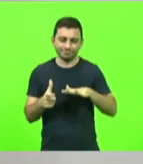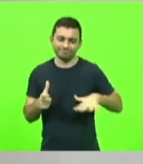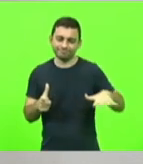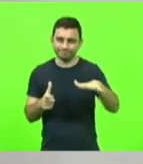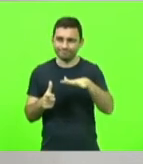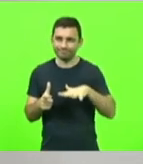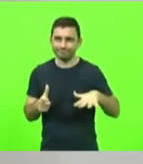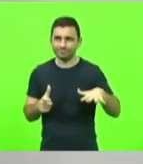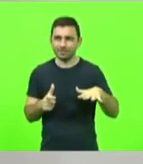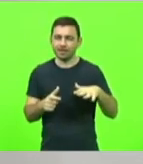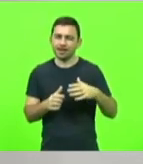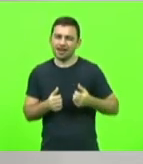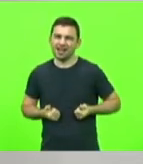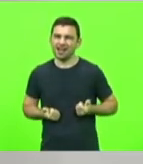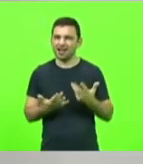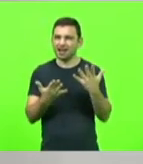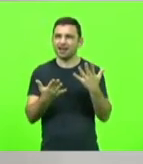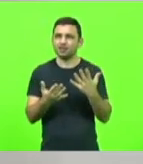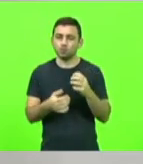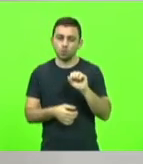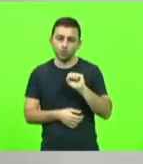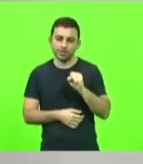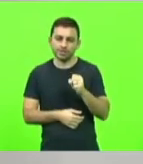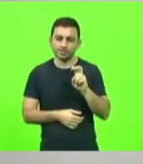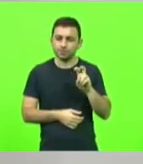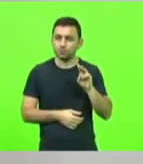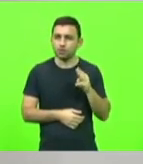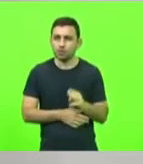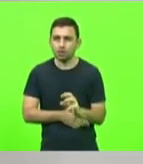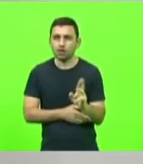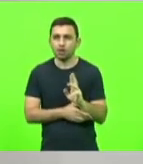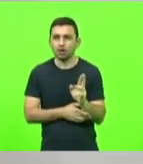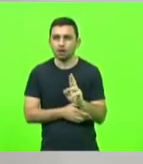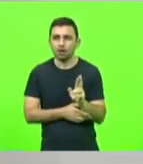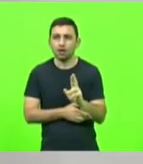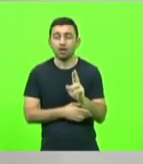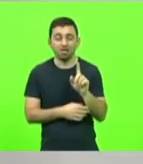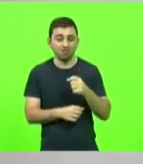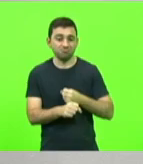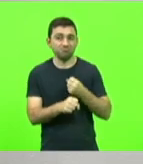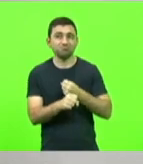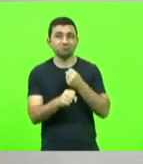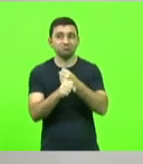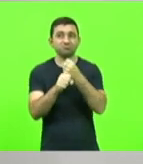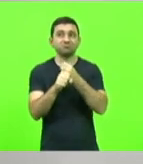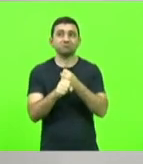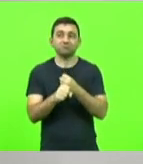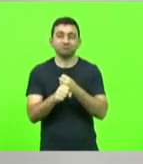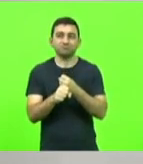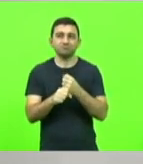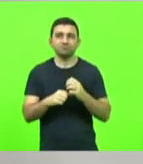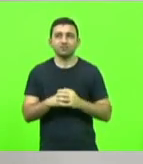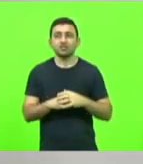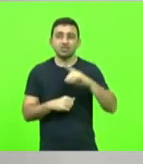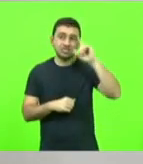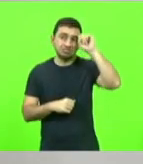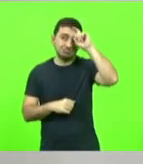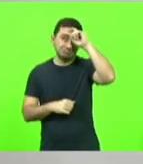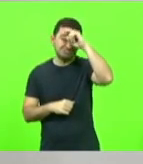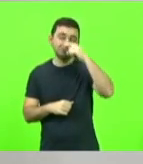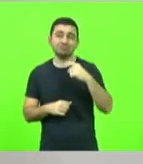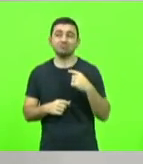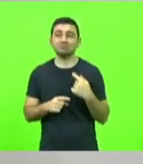foram gastos 85 milhões de reais, uma obra portentosa, uma obra difícil, porque